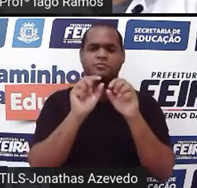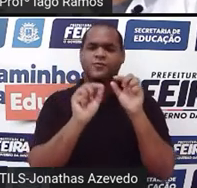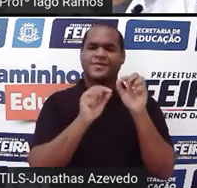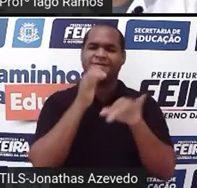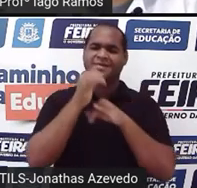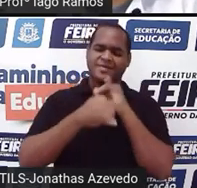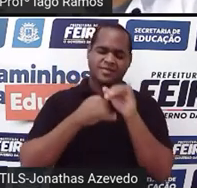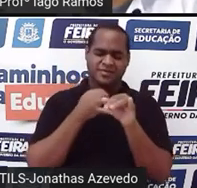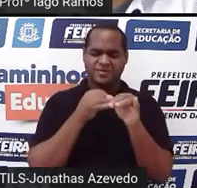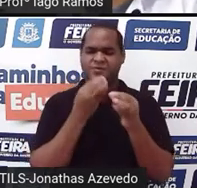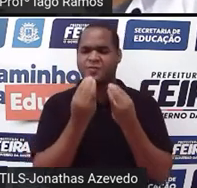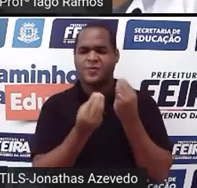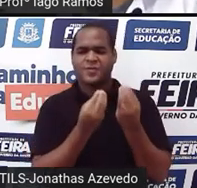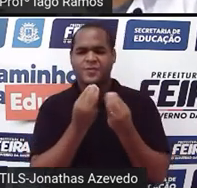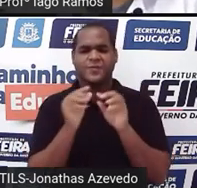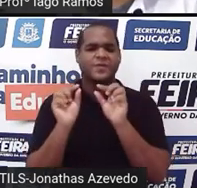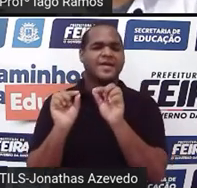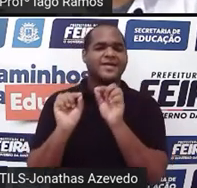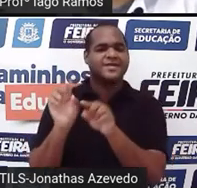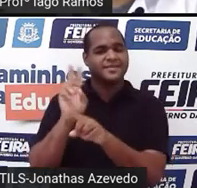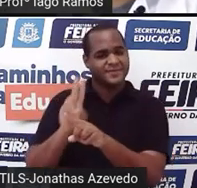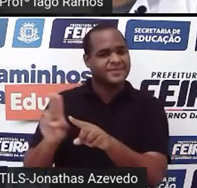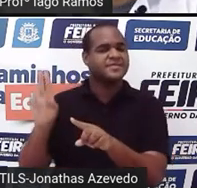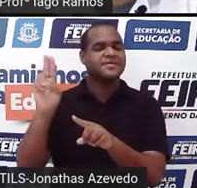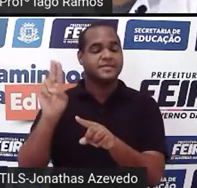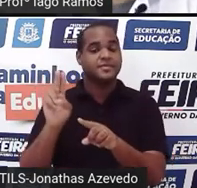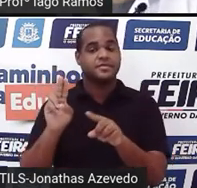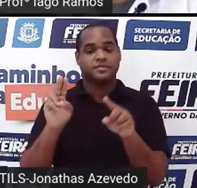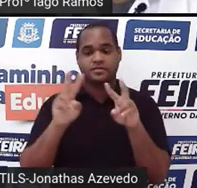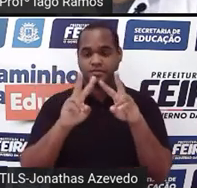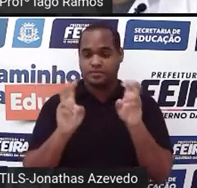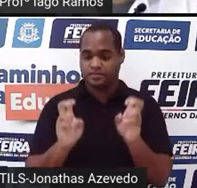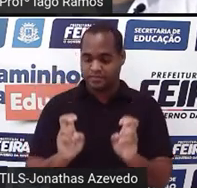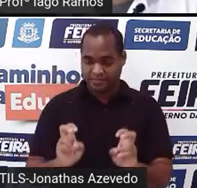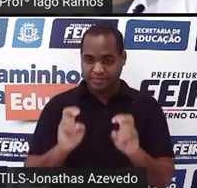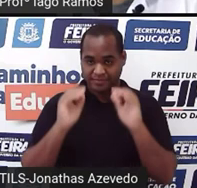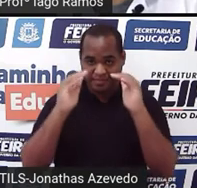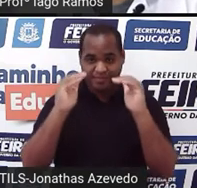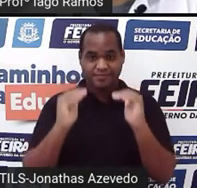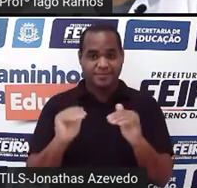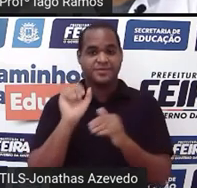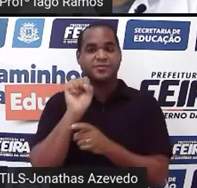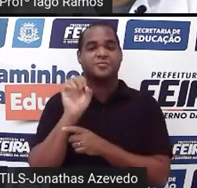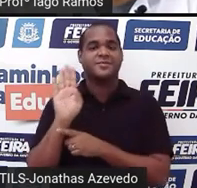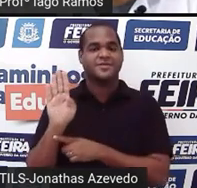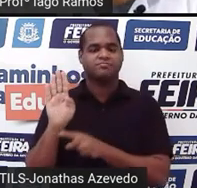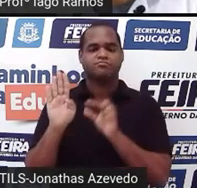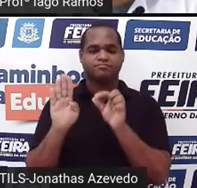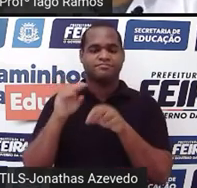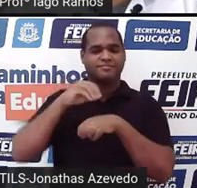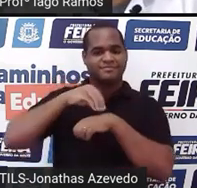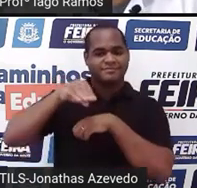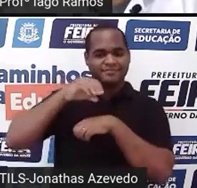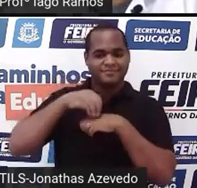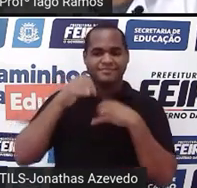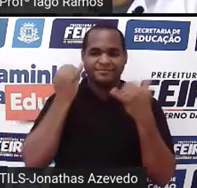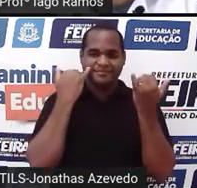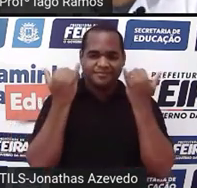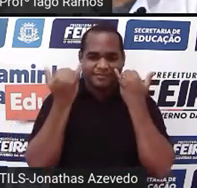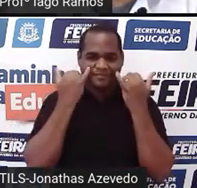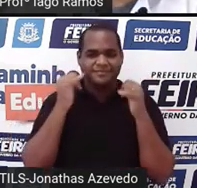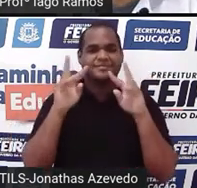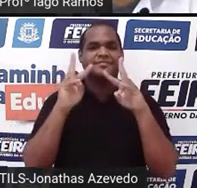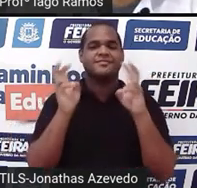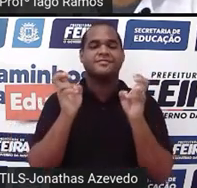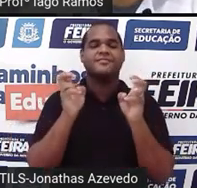usada, tá bom? Então esse é o título, o subtítulo está logo abaixo do título para trazer mais informações sobre o tema,